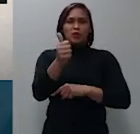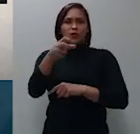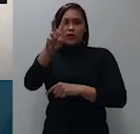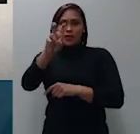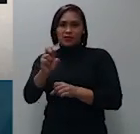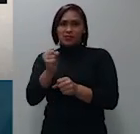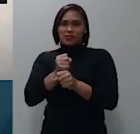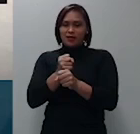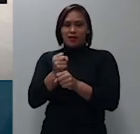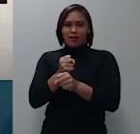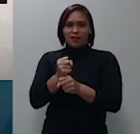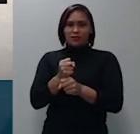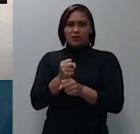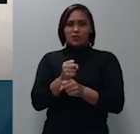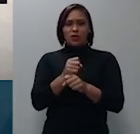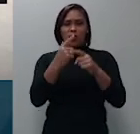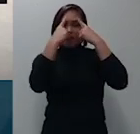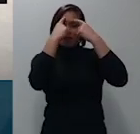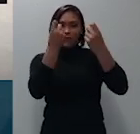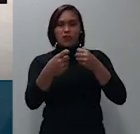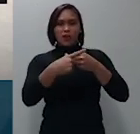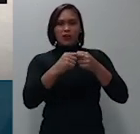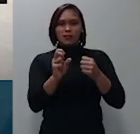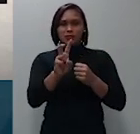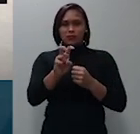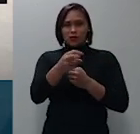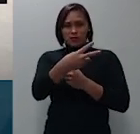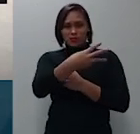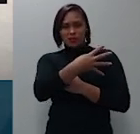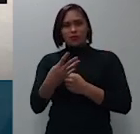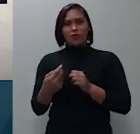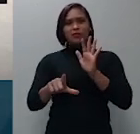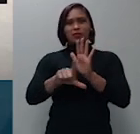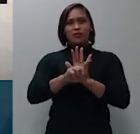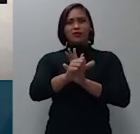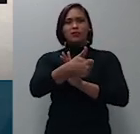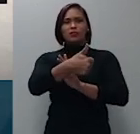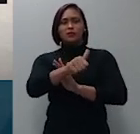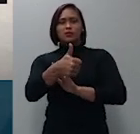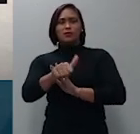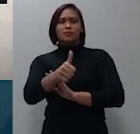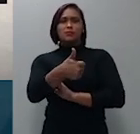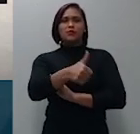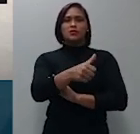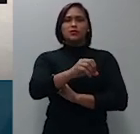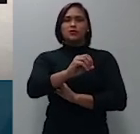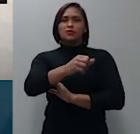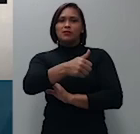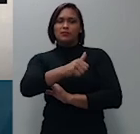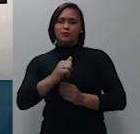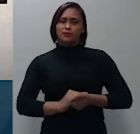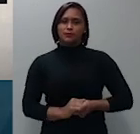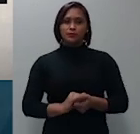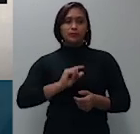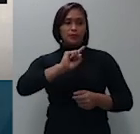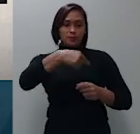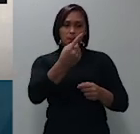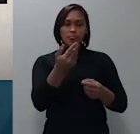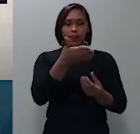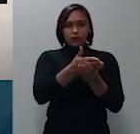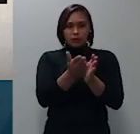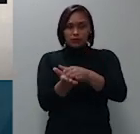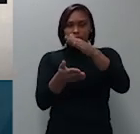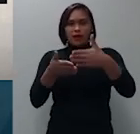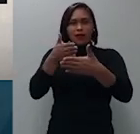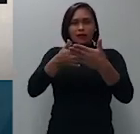viola o artigo 54 da 11.111 prosseguiu no caso dos autos a limitação prevista nas